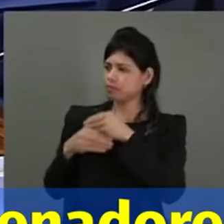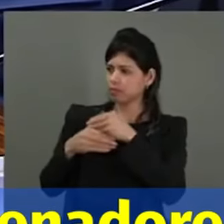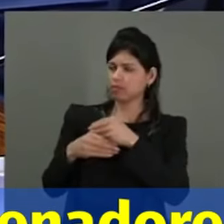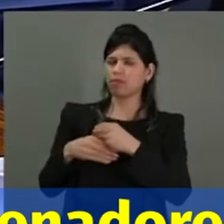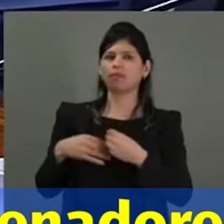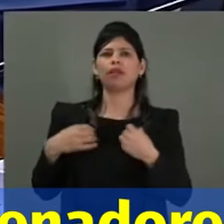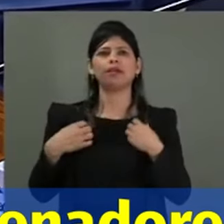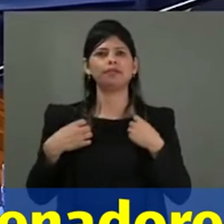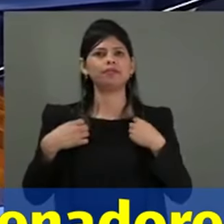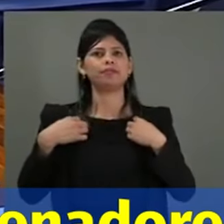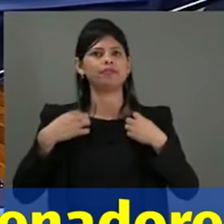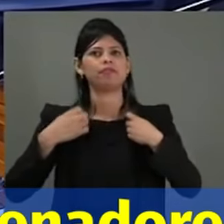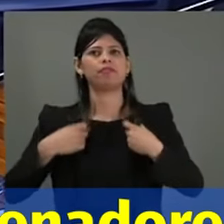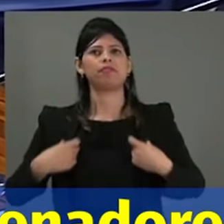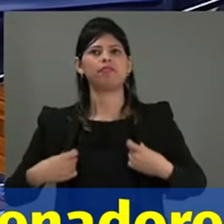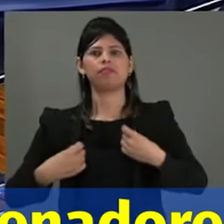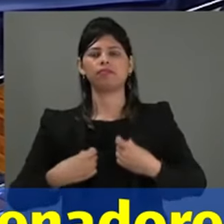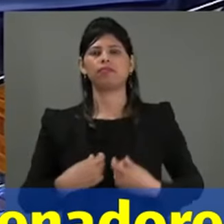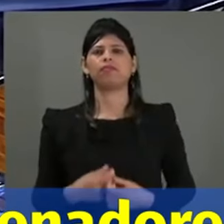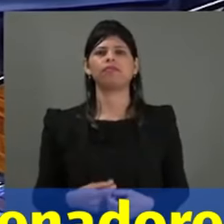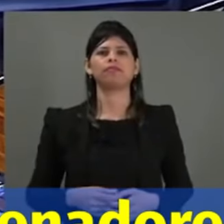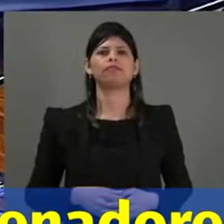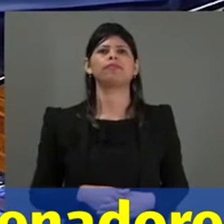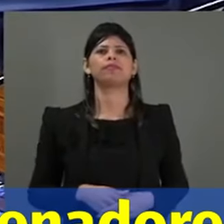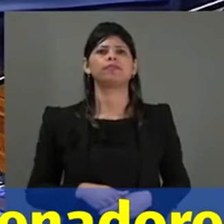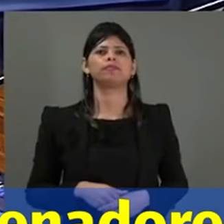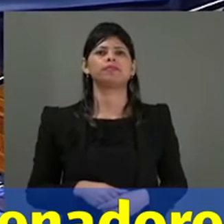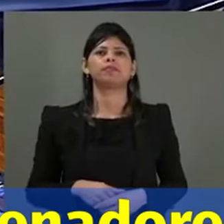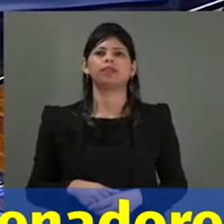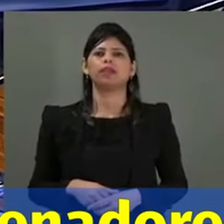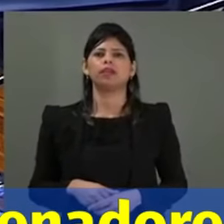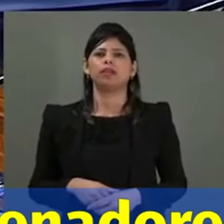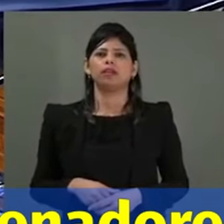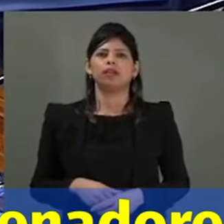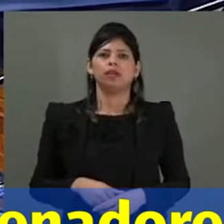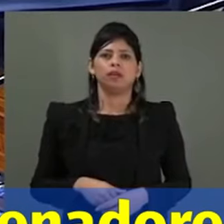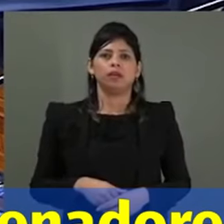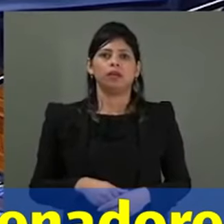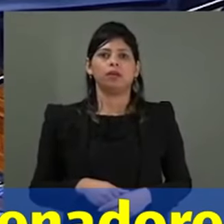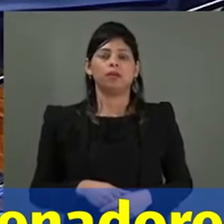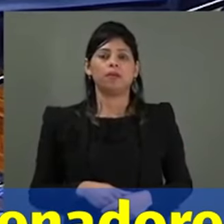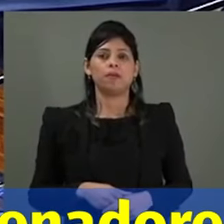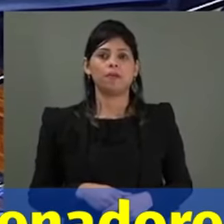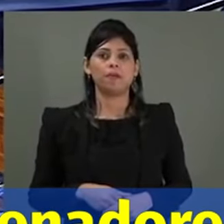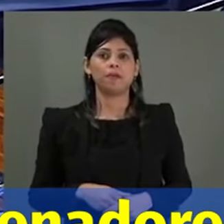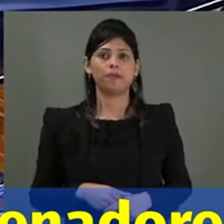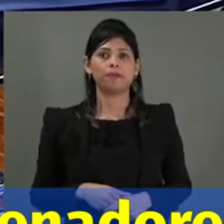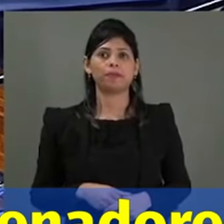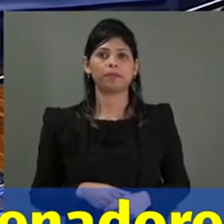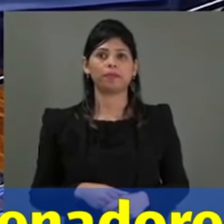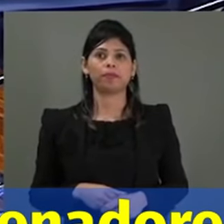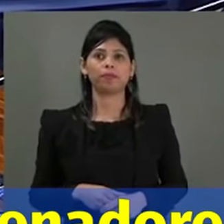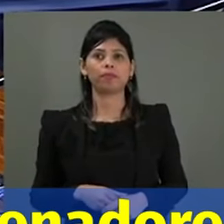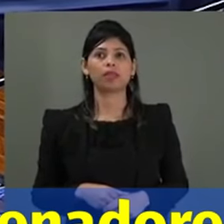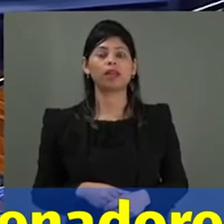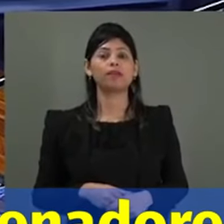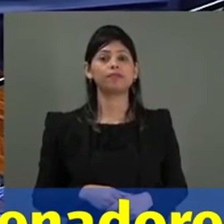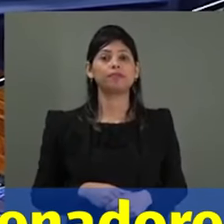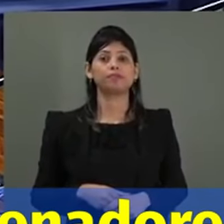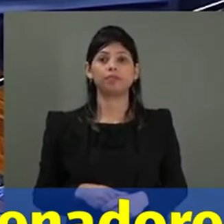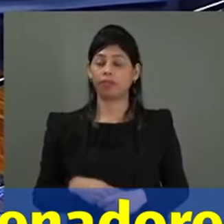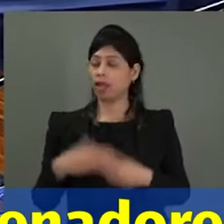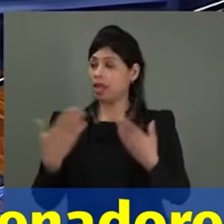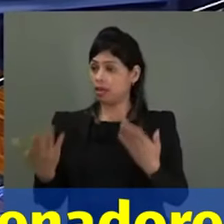Foi uma das mais lindas reuniões que